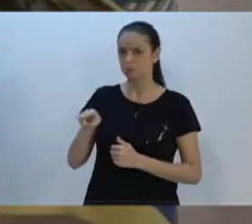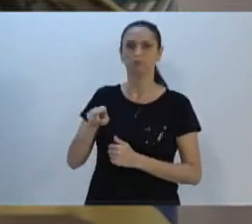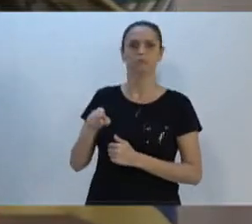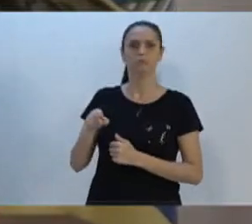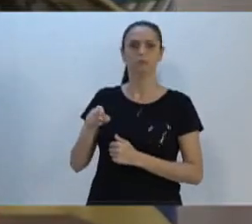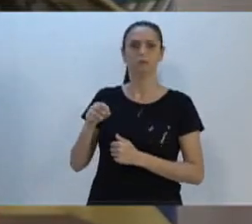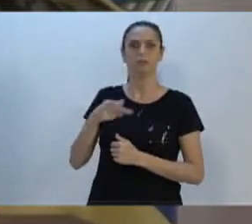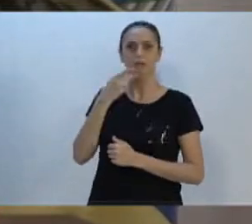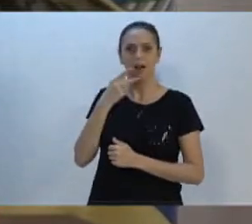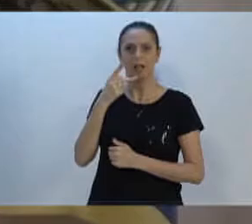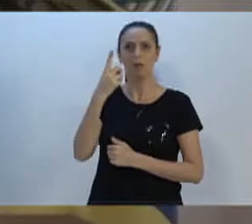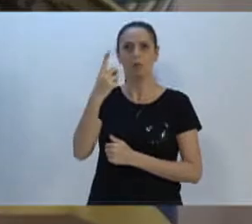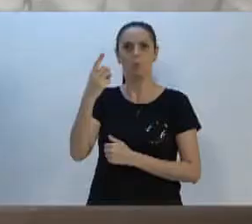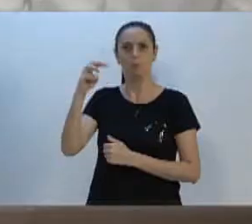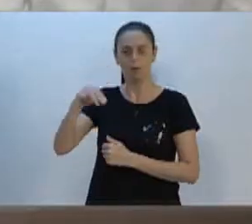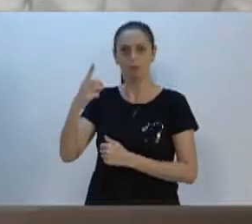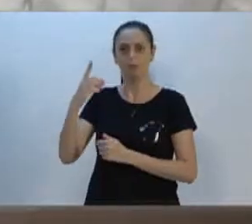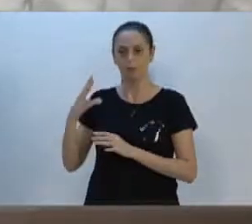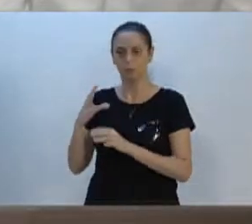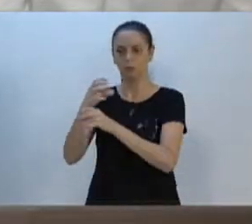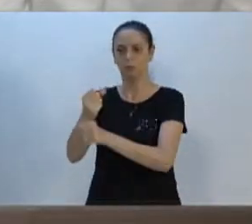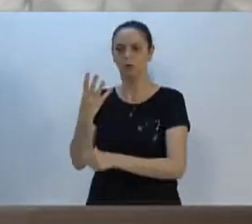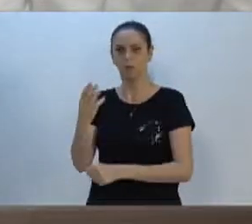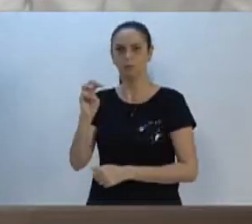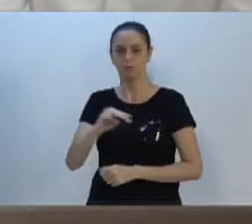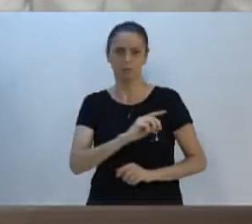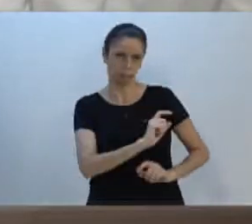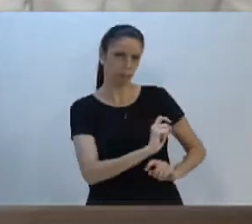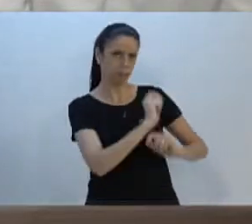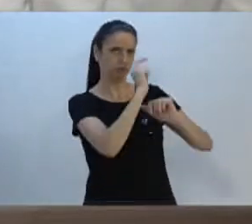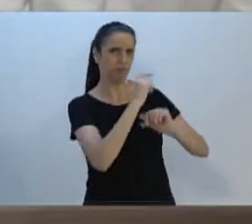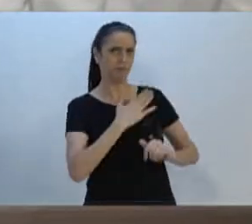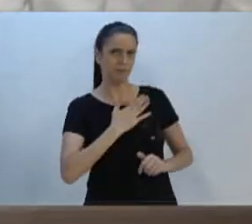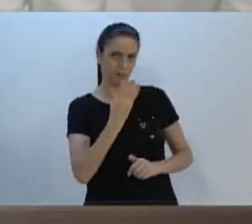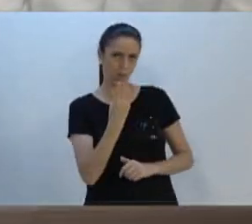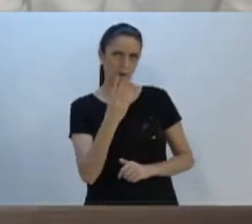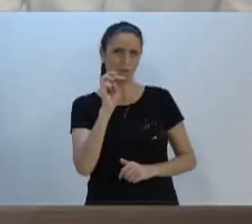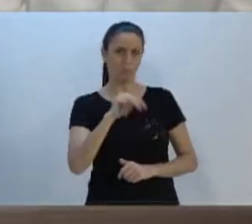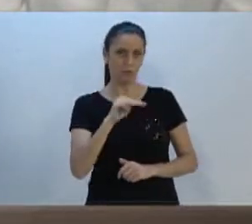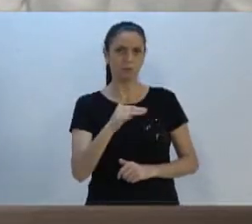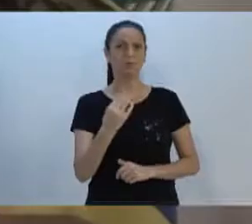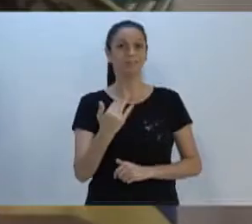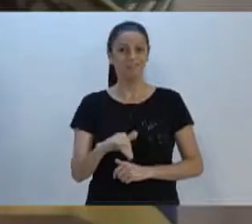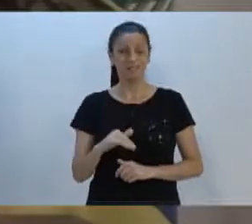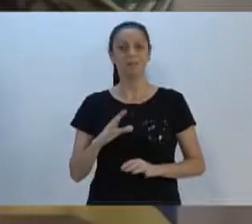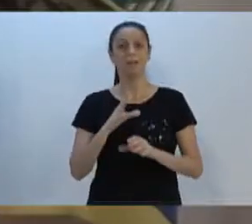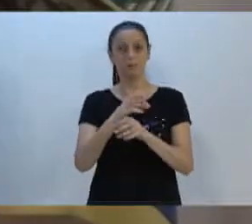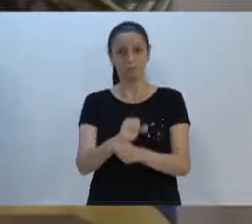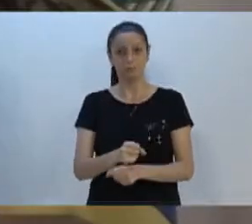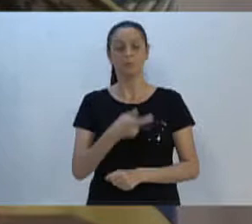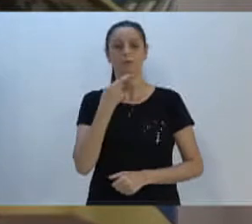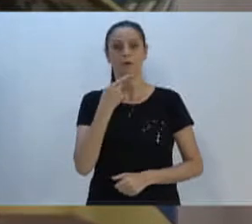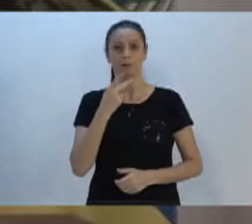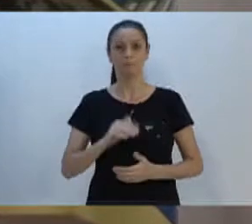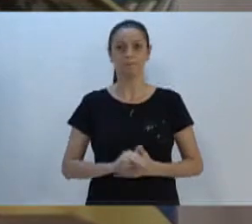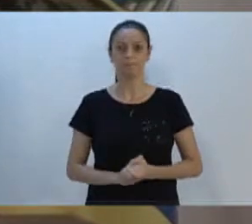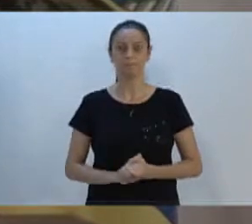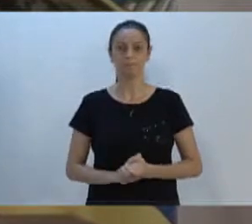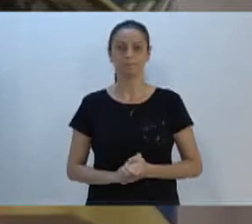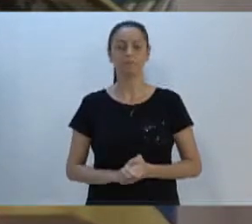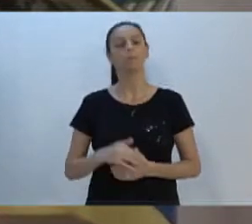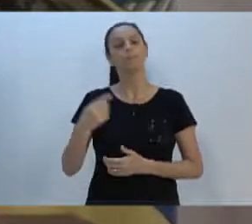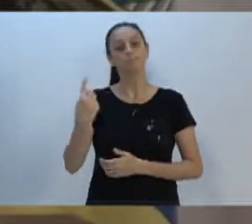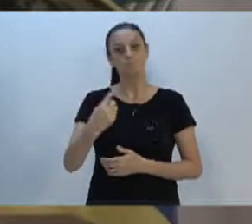conceder esse tempo. Sim, teve, na verdade, cinco apartes aqui, então vou conceder mais quatro minutos e meio. Obrigado. Eu quero, primeiramente,